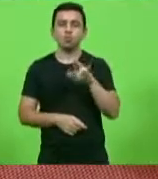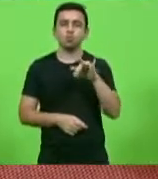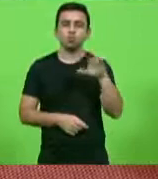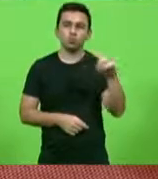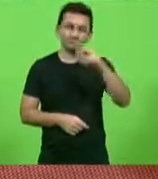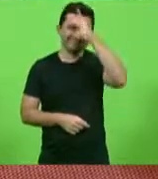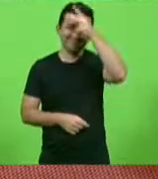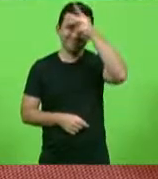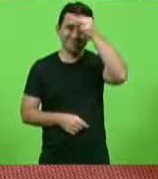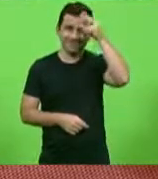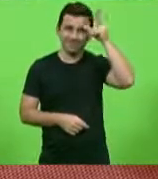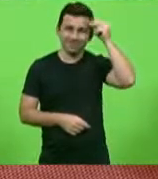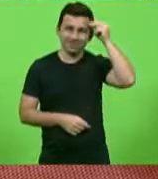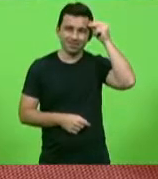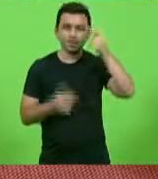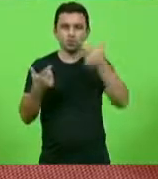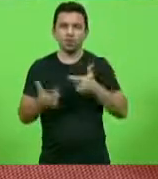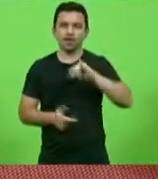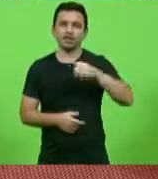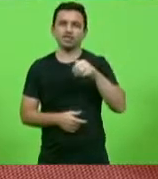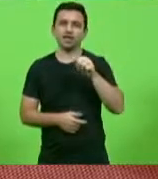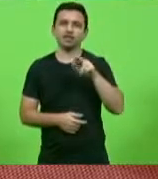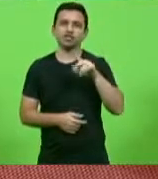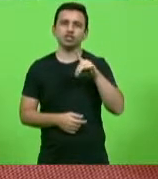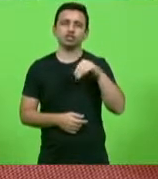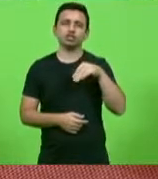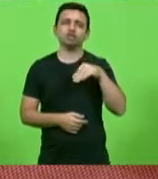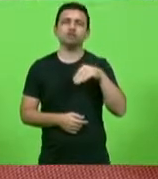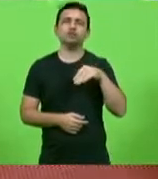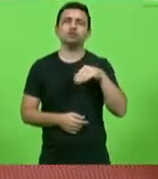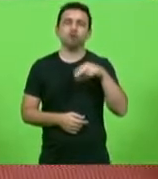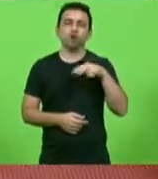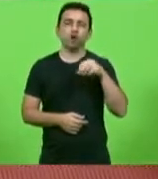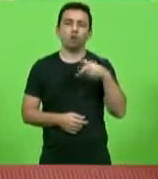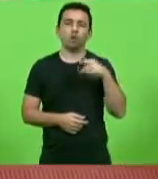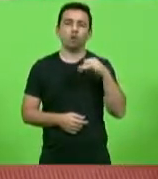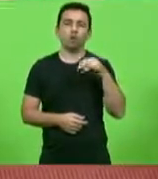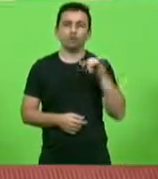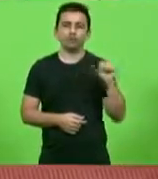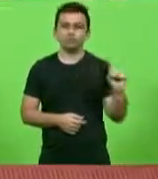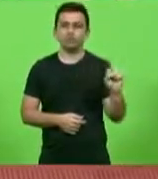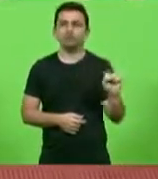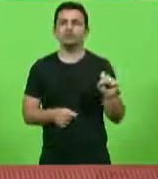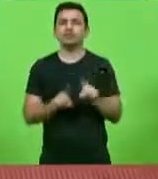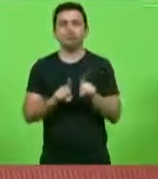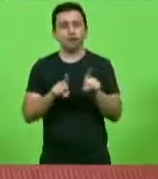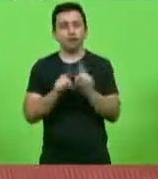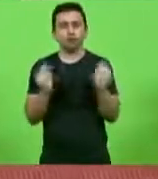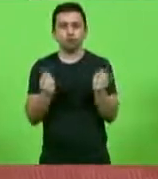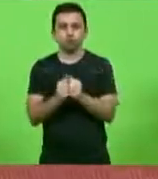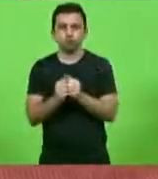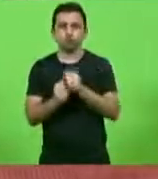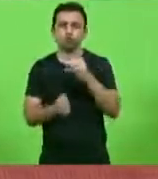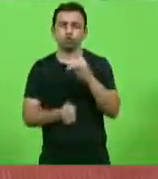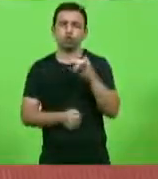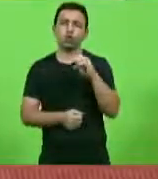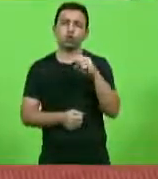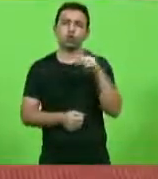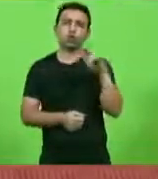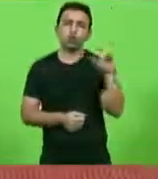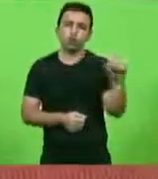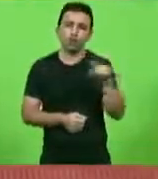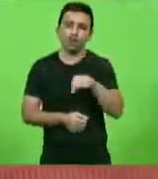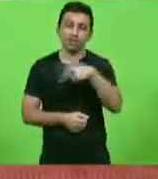prefeito de Jardinópolis, que esteve no gabinete junto com o Diogo Grande, vice-prefeito,